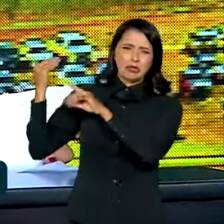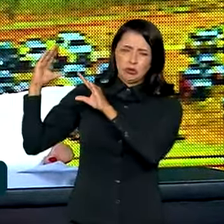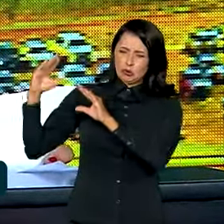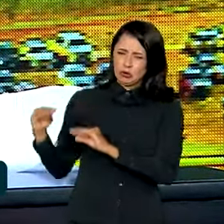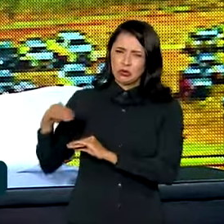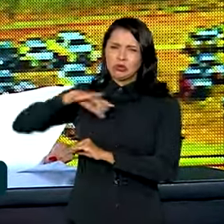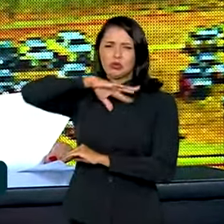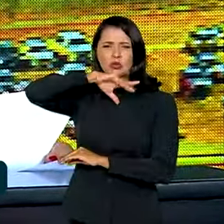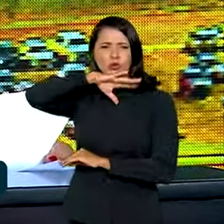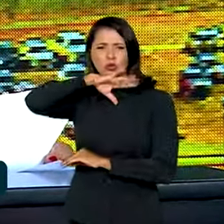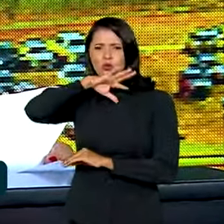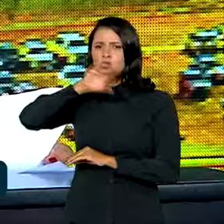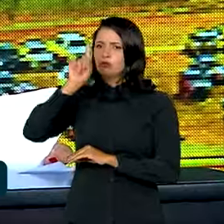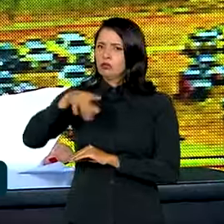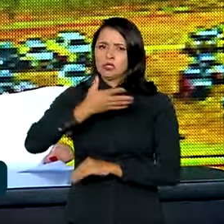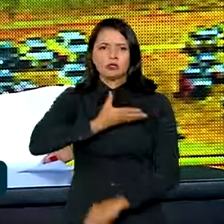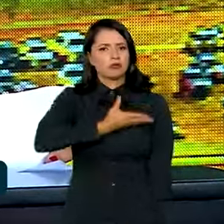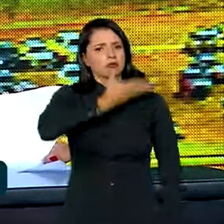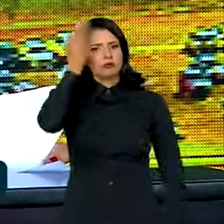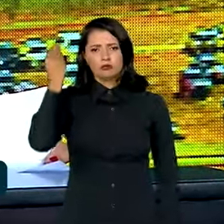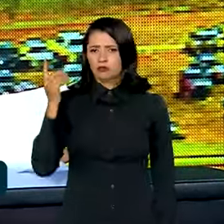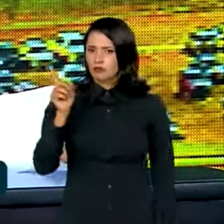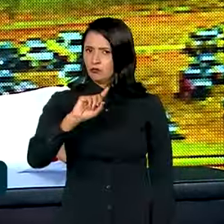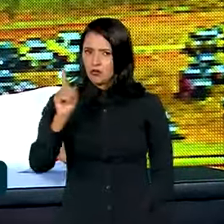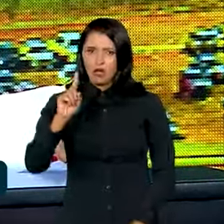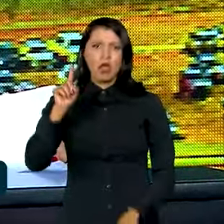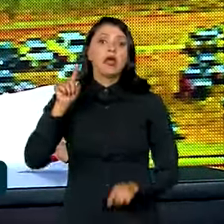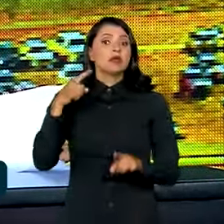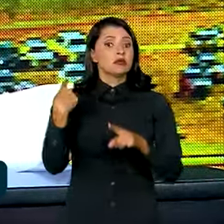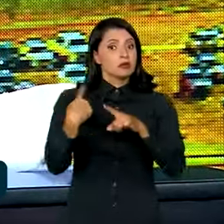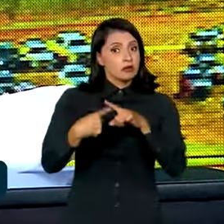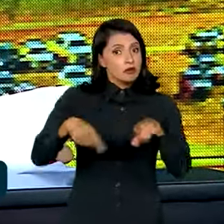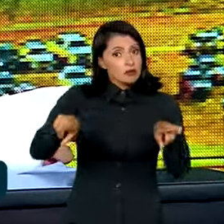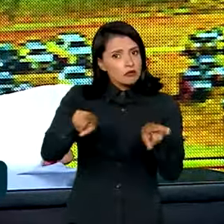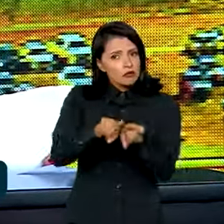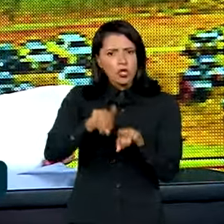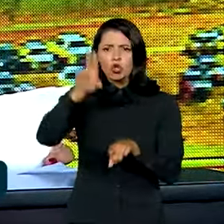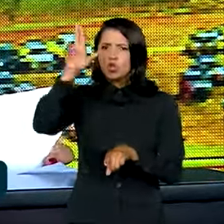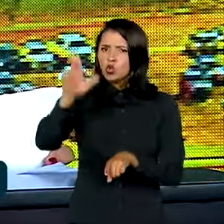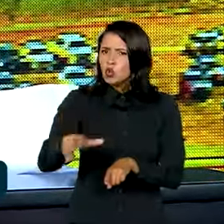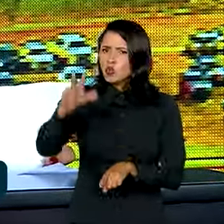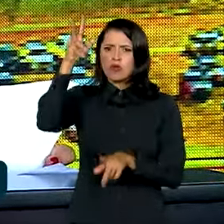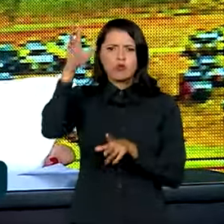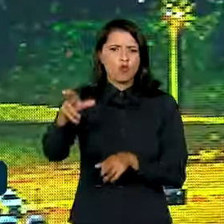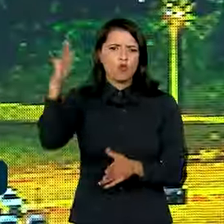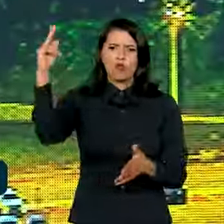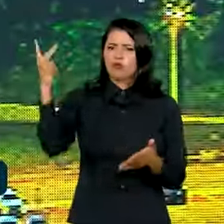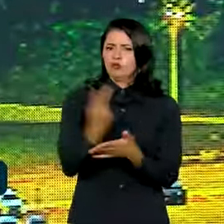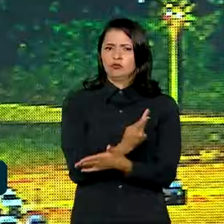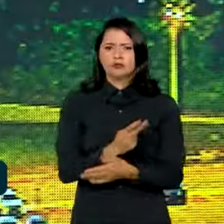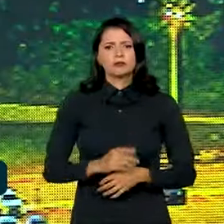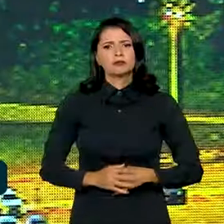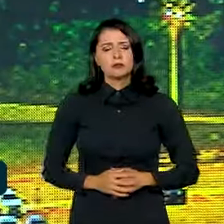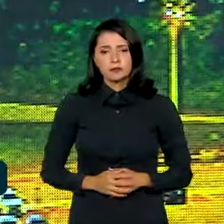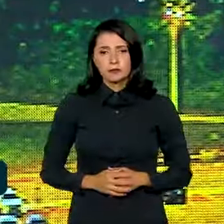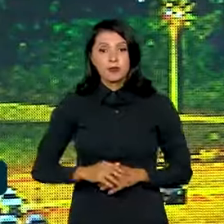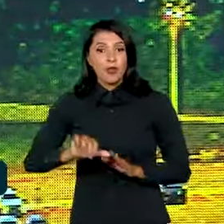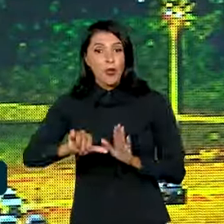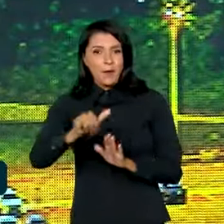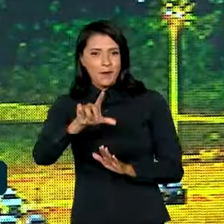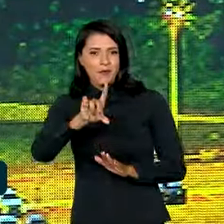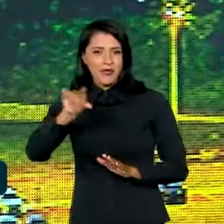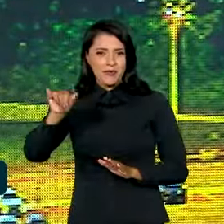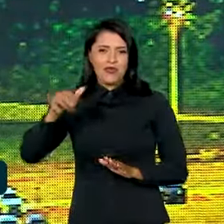não seja esquecido e para que nunca mais aconteça. Em um dos primeiros